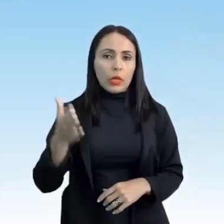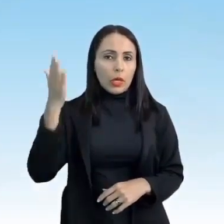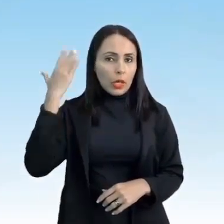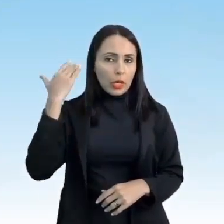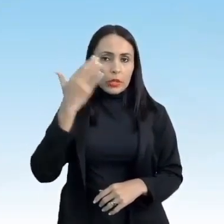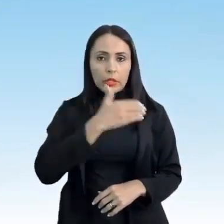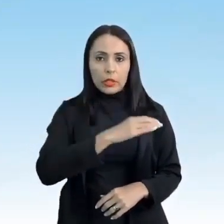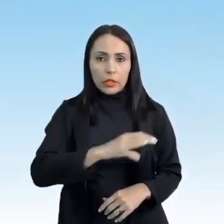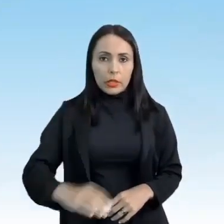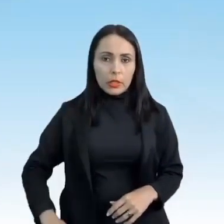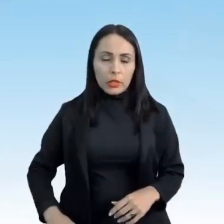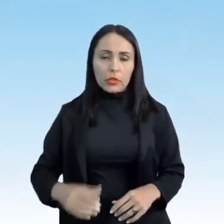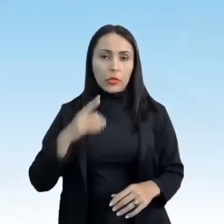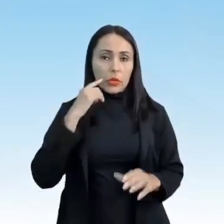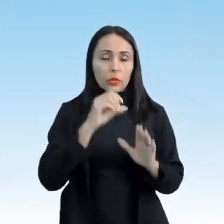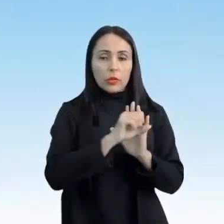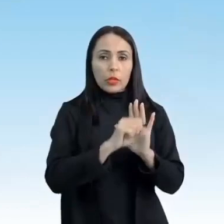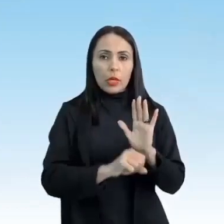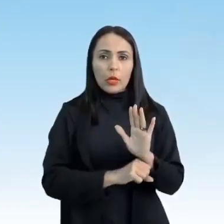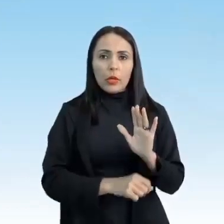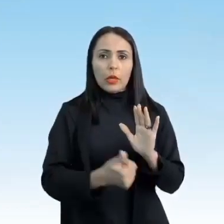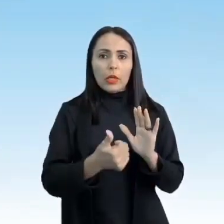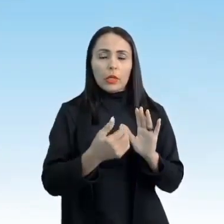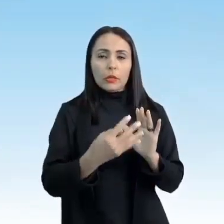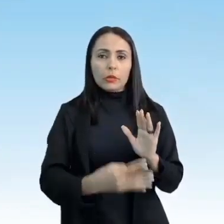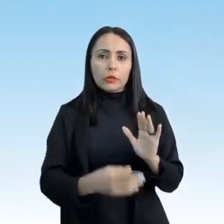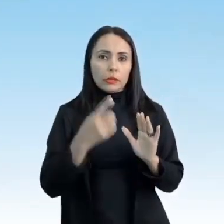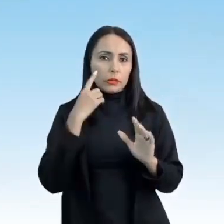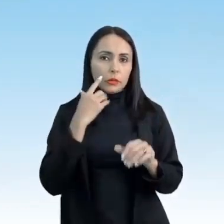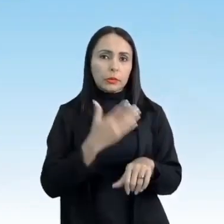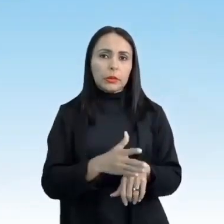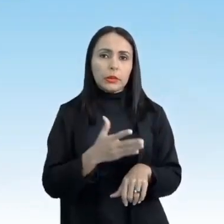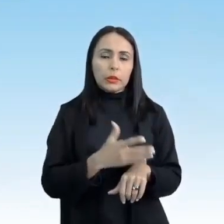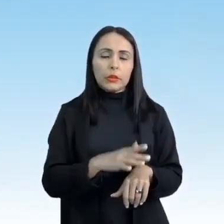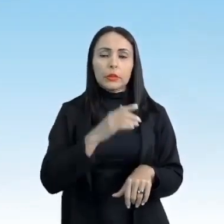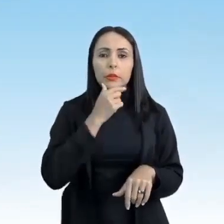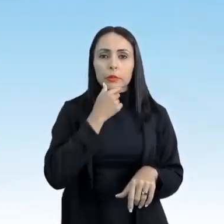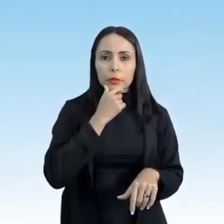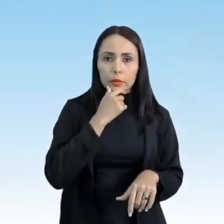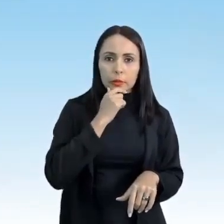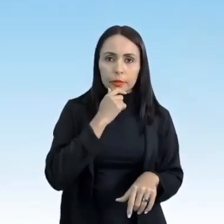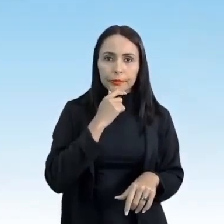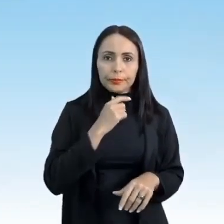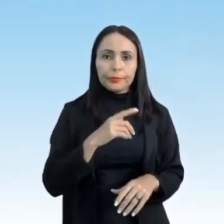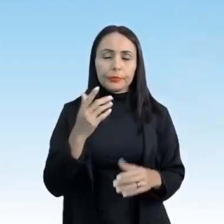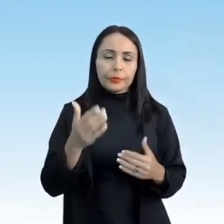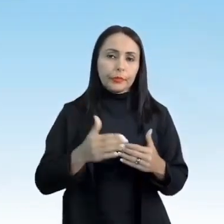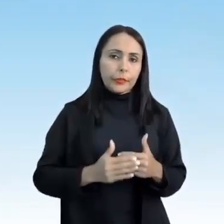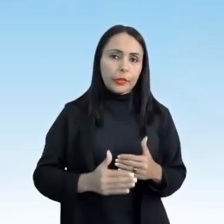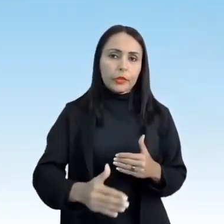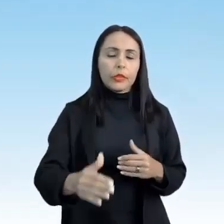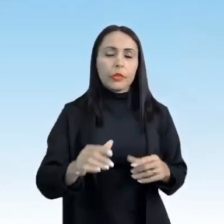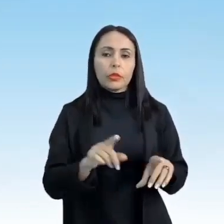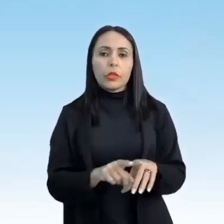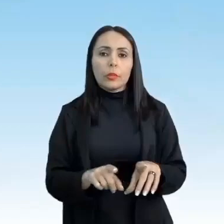E no século XIV, o esporte já era praticado na Inglaterra. O jogo moderno iniciou-se com